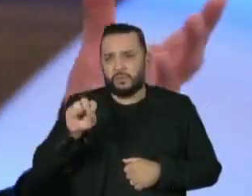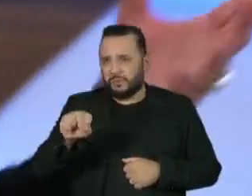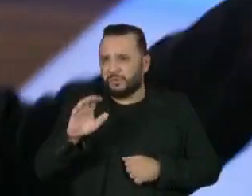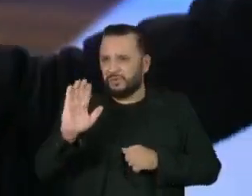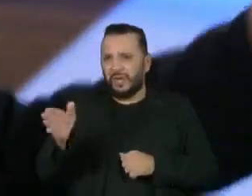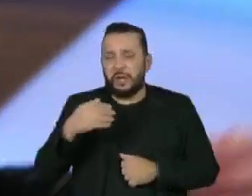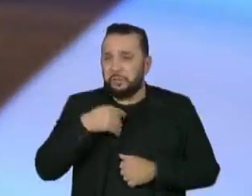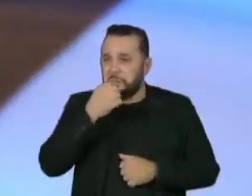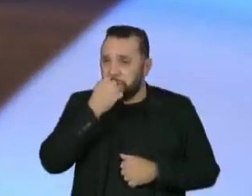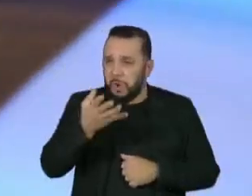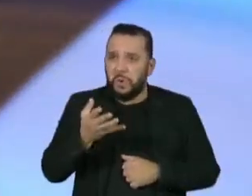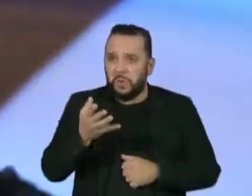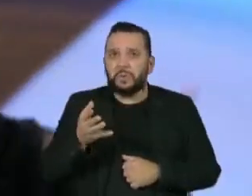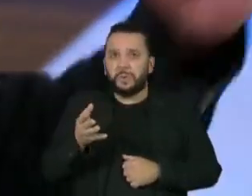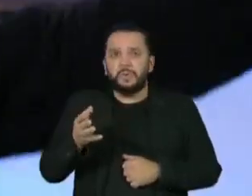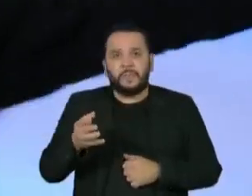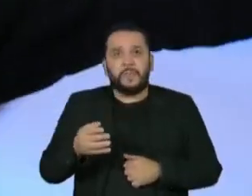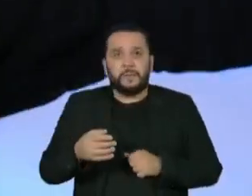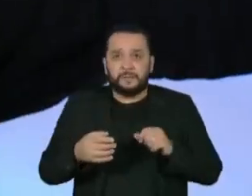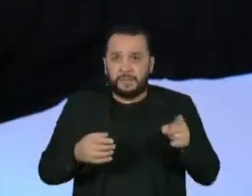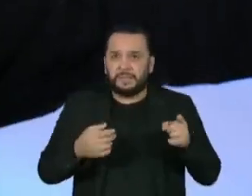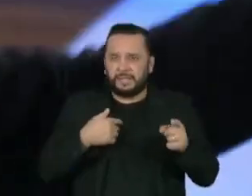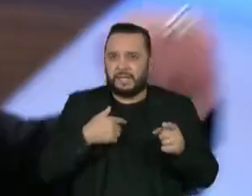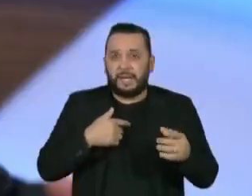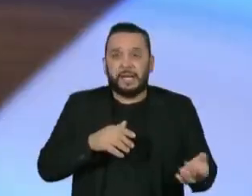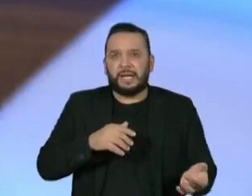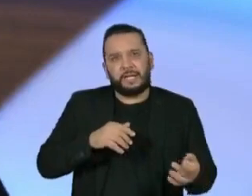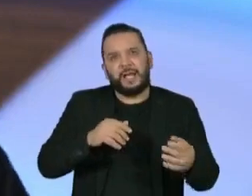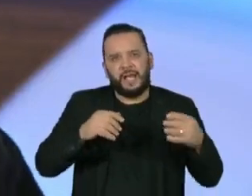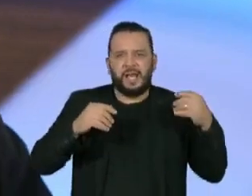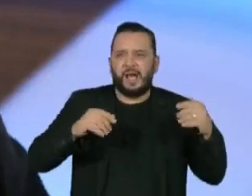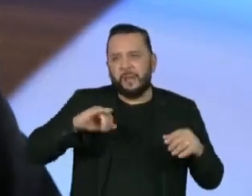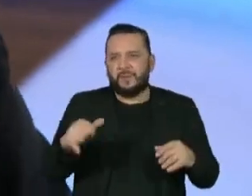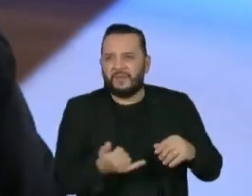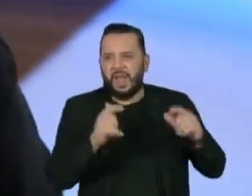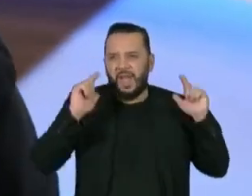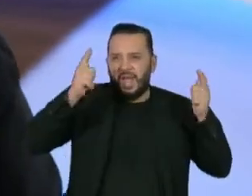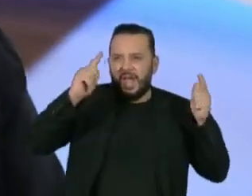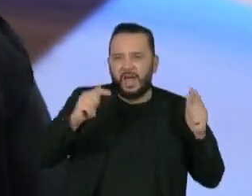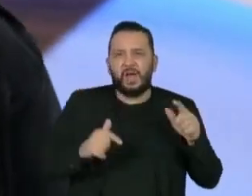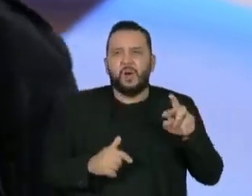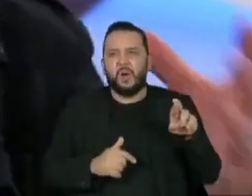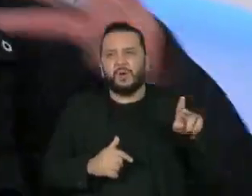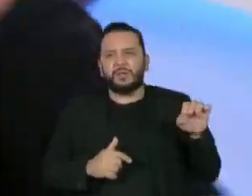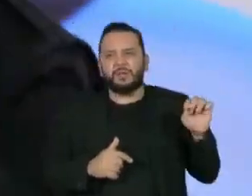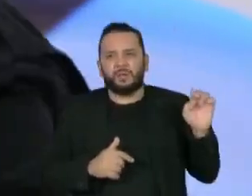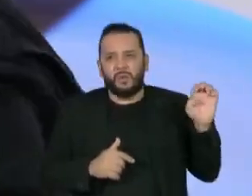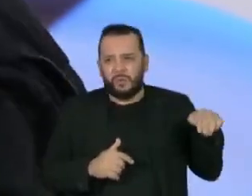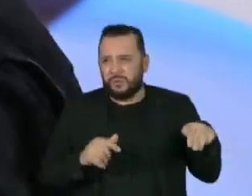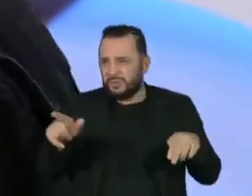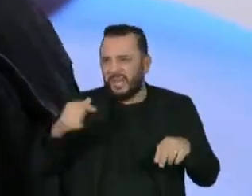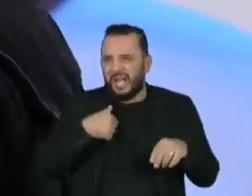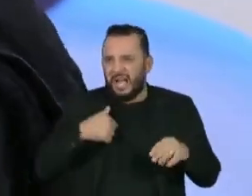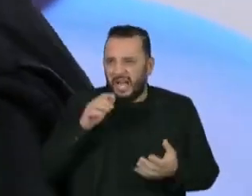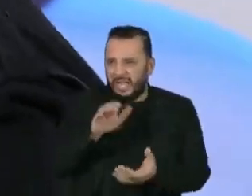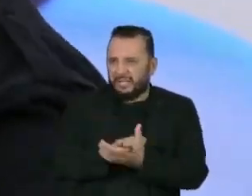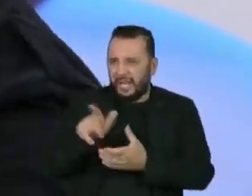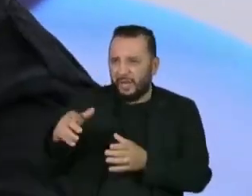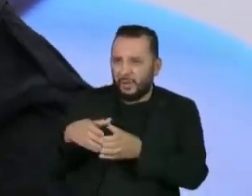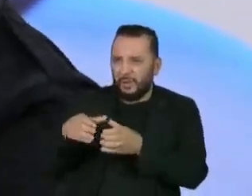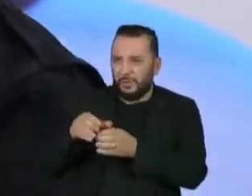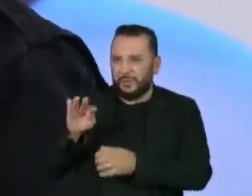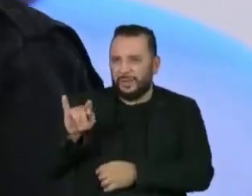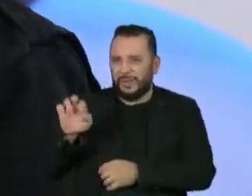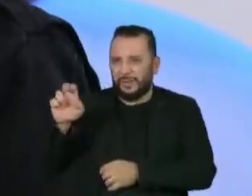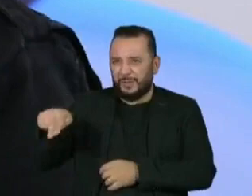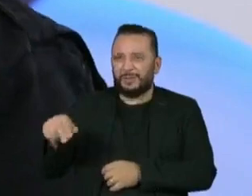Até se falava, você quer curtir, sai com os Rolling Stones, mas para casar, casar com os Beatles, né? Então eu estava na porta. E aí ficou, vamos entrar, vamos entrar, puta, é mal